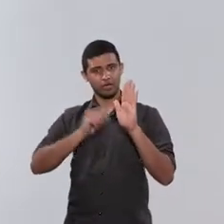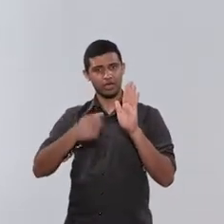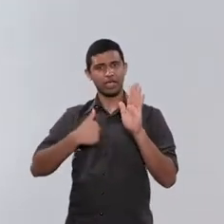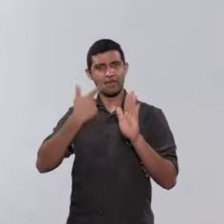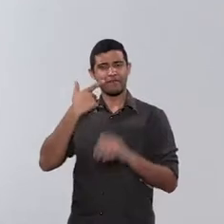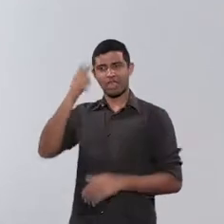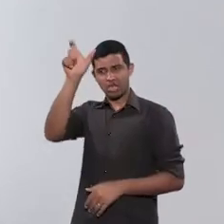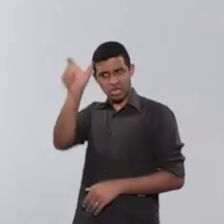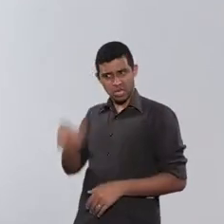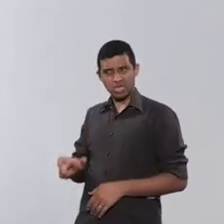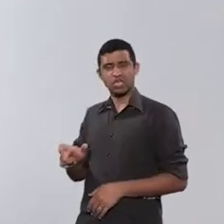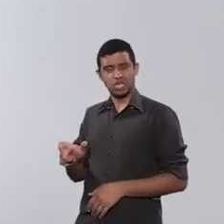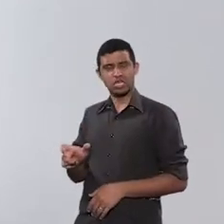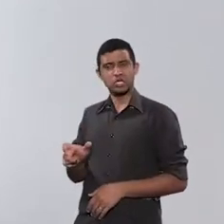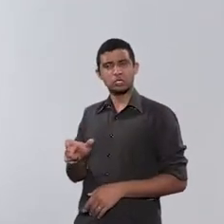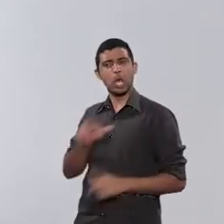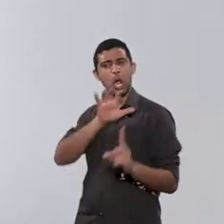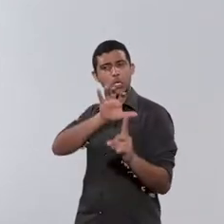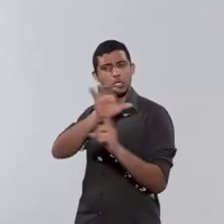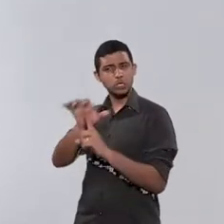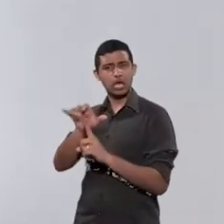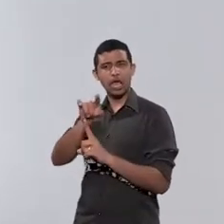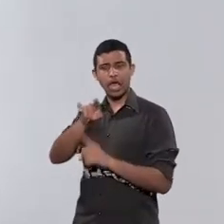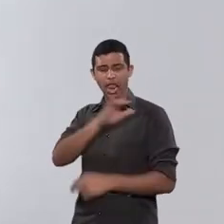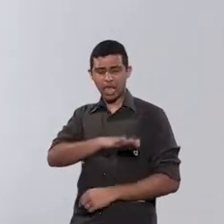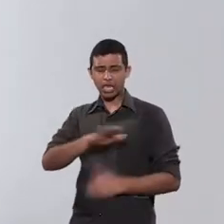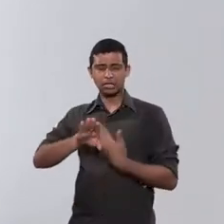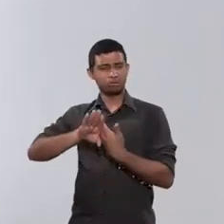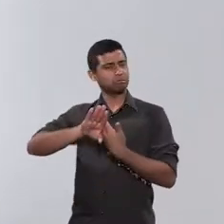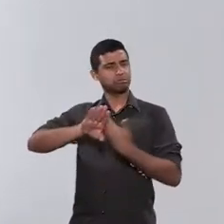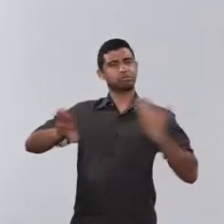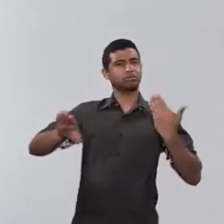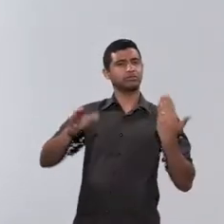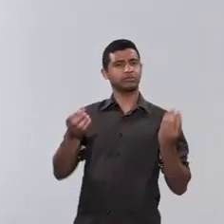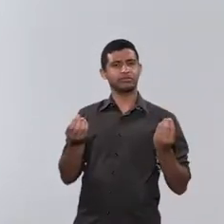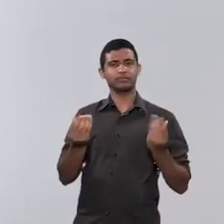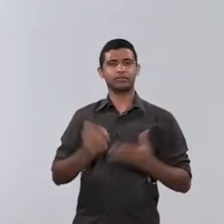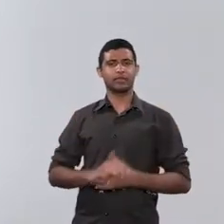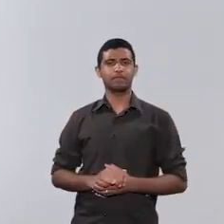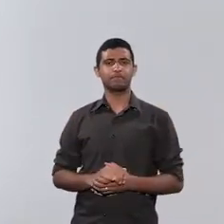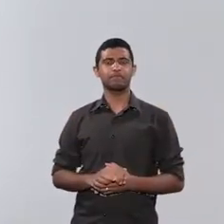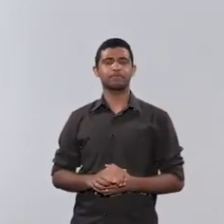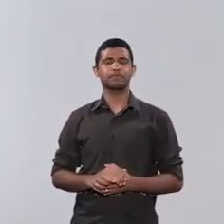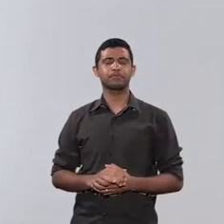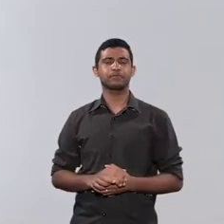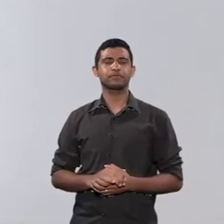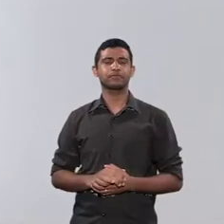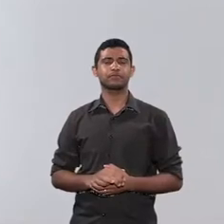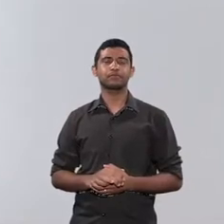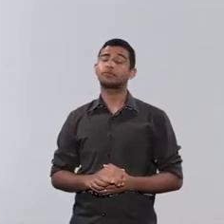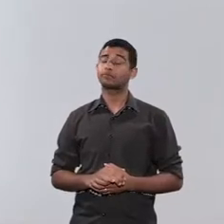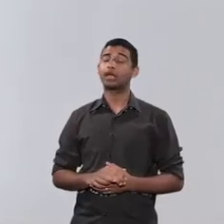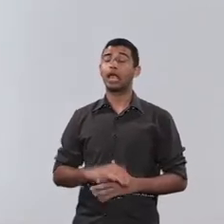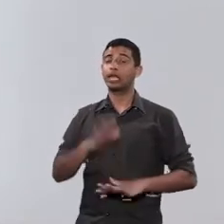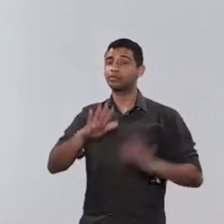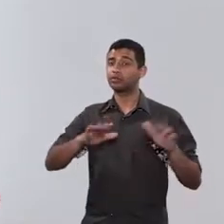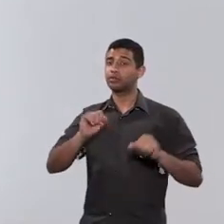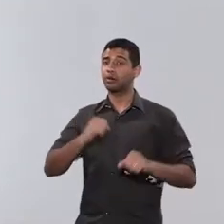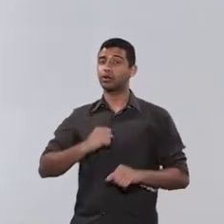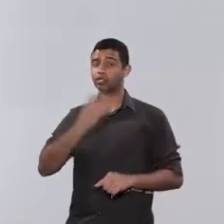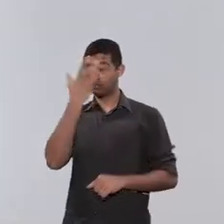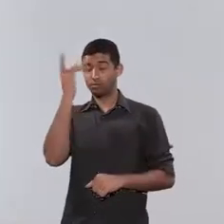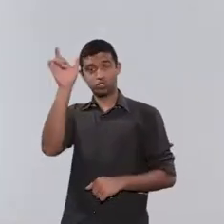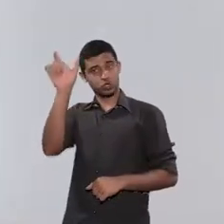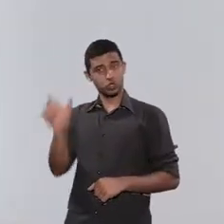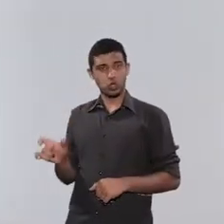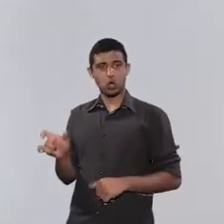de denegrir a imagem do outro genitor para a criança, de afastá-la de um de outro. E independe de quem quer que